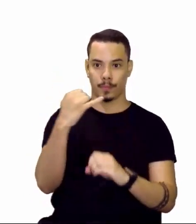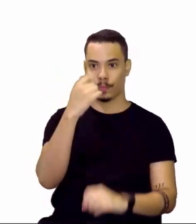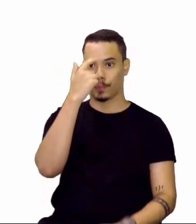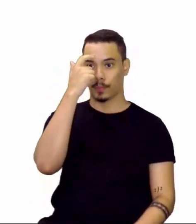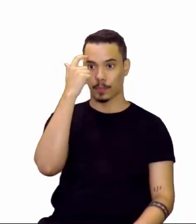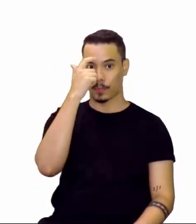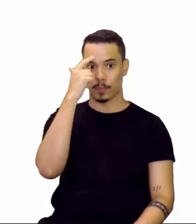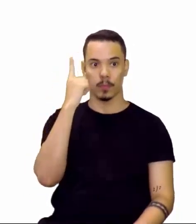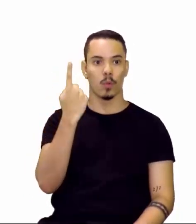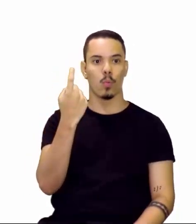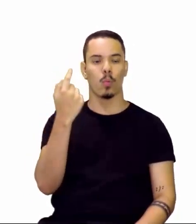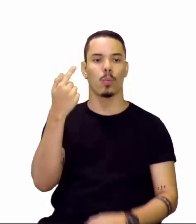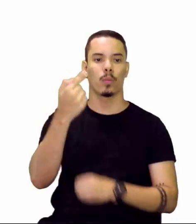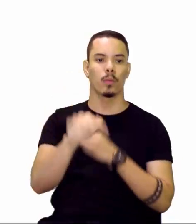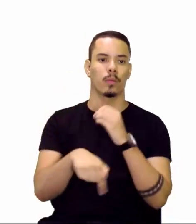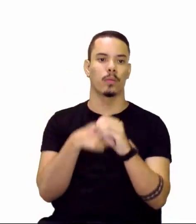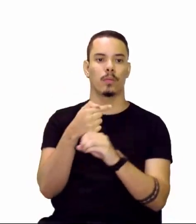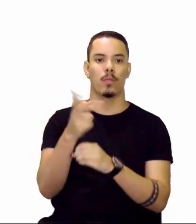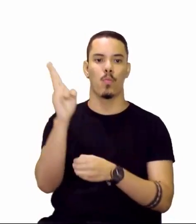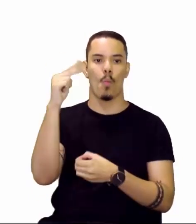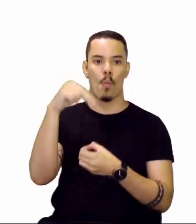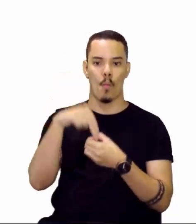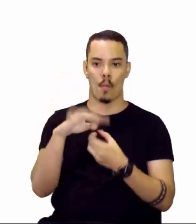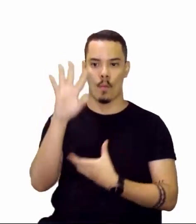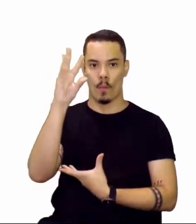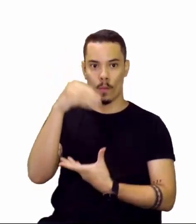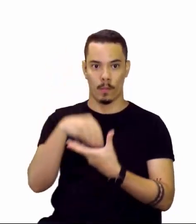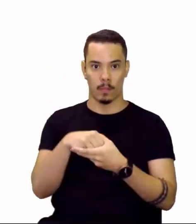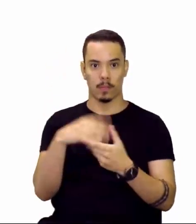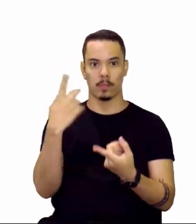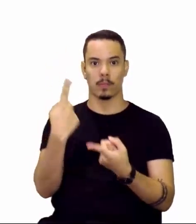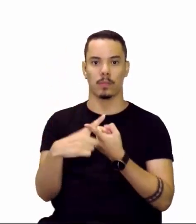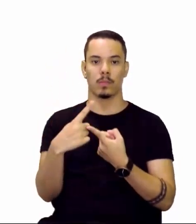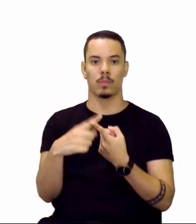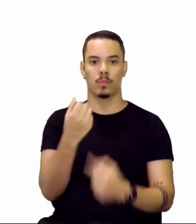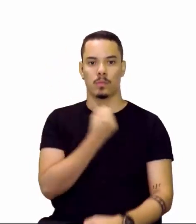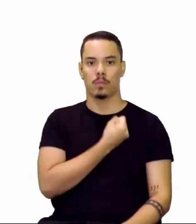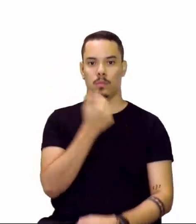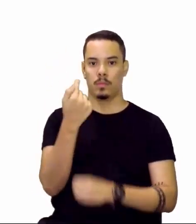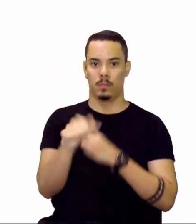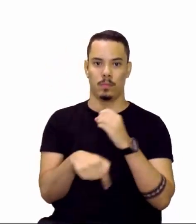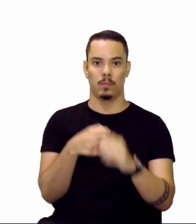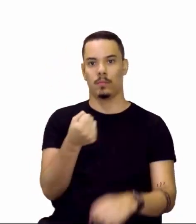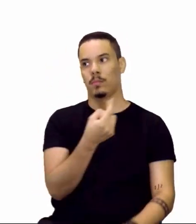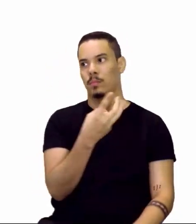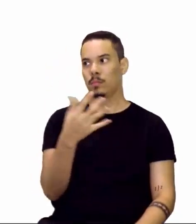um certo átomo neutro, cujo número atômico é 14.